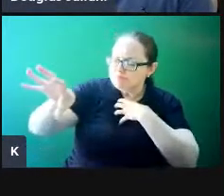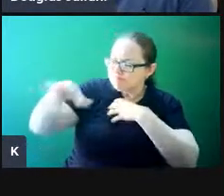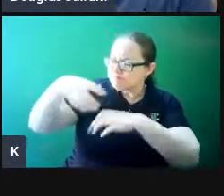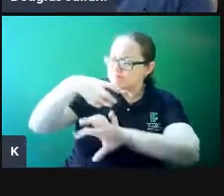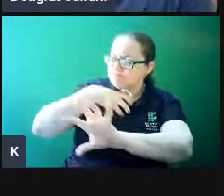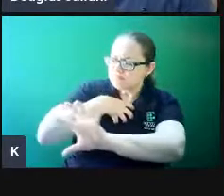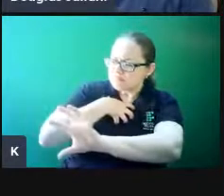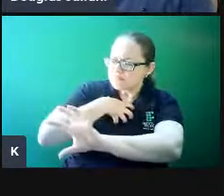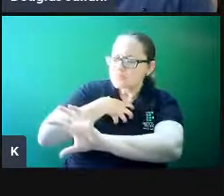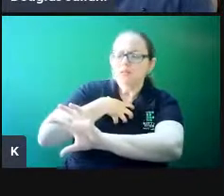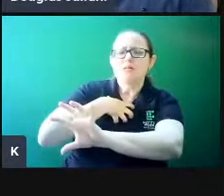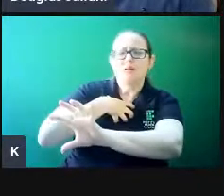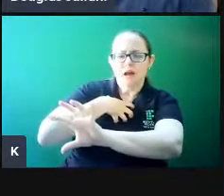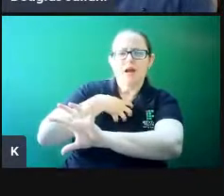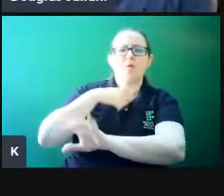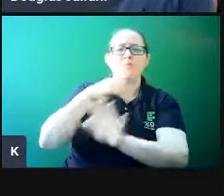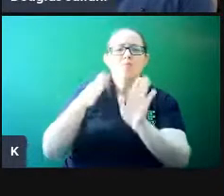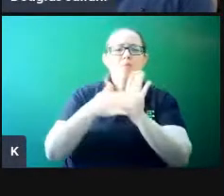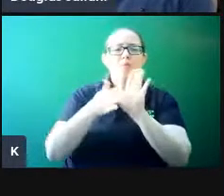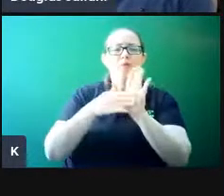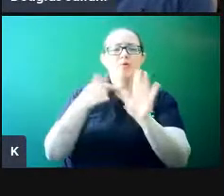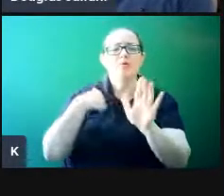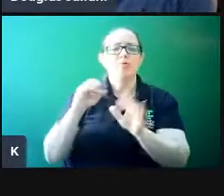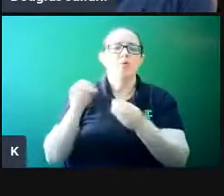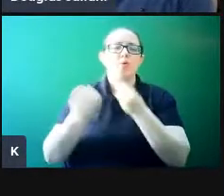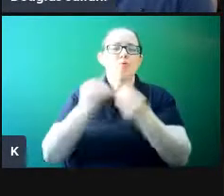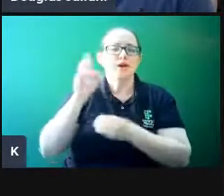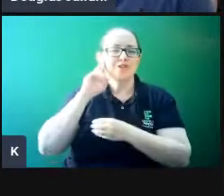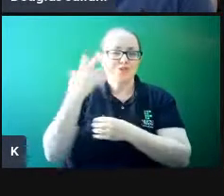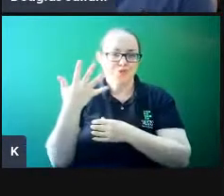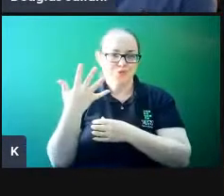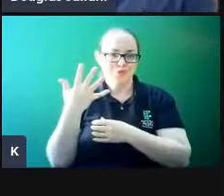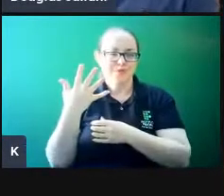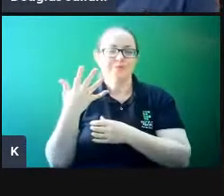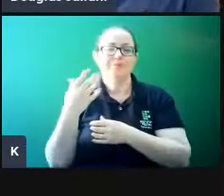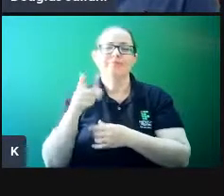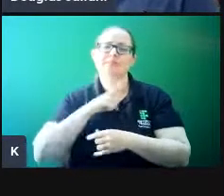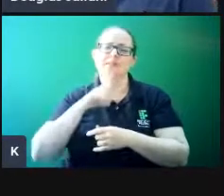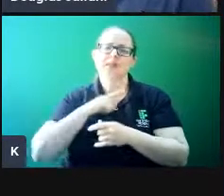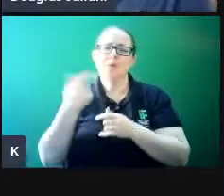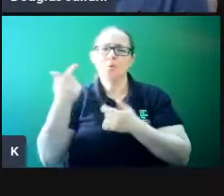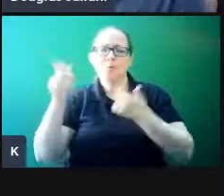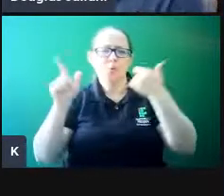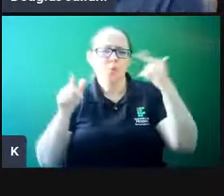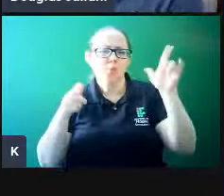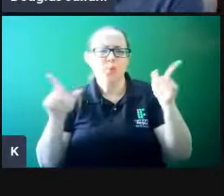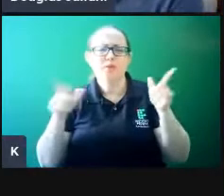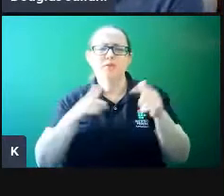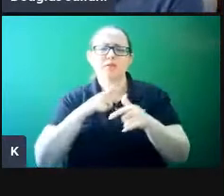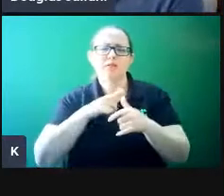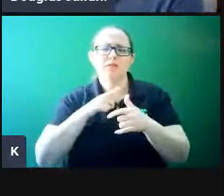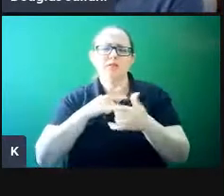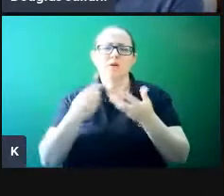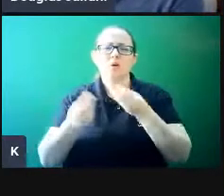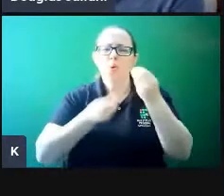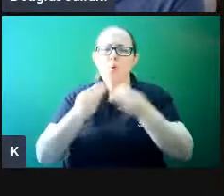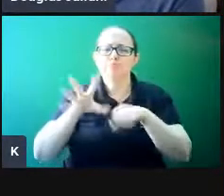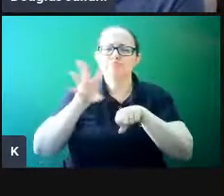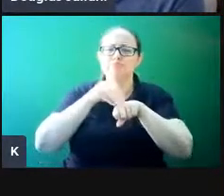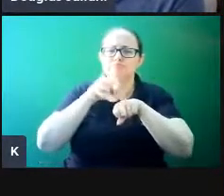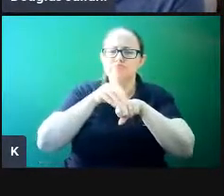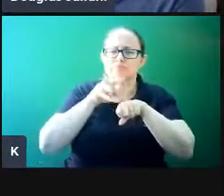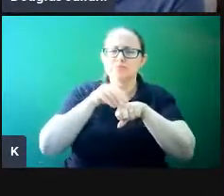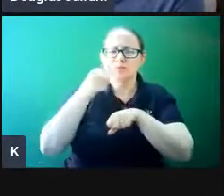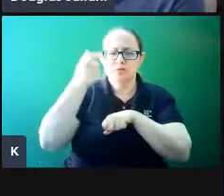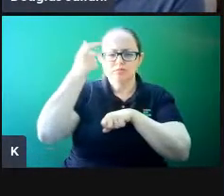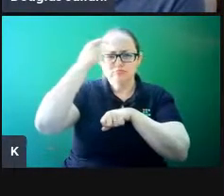pessoas, aí sim propor as soluções. a partir disso veio várias outras, há vários outros saberes relacionados a essa